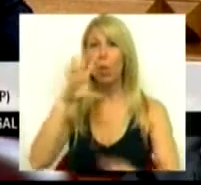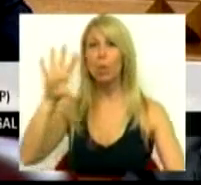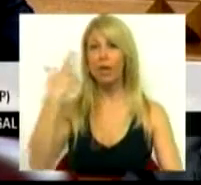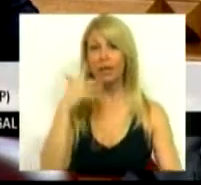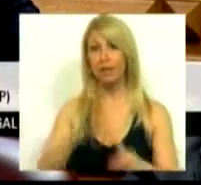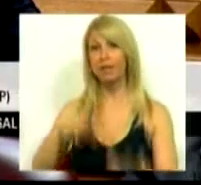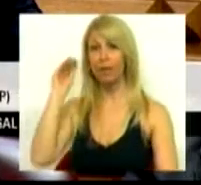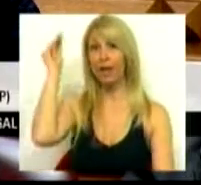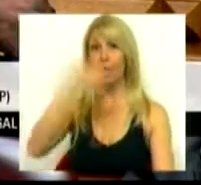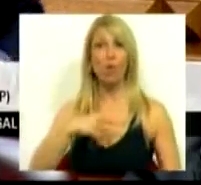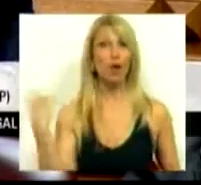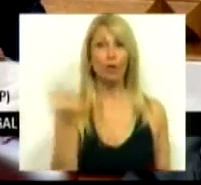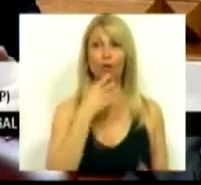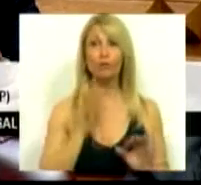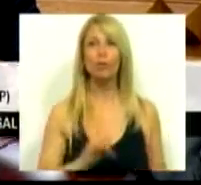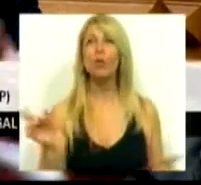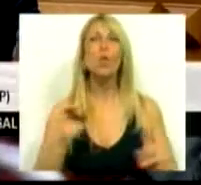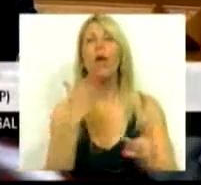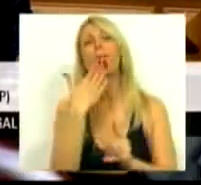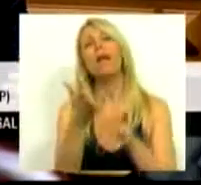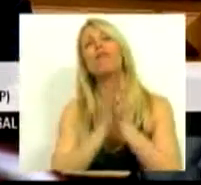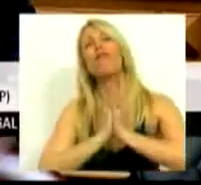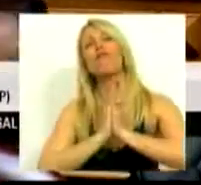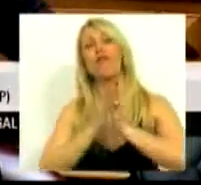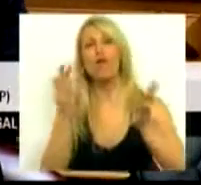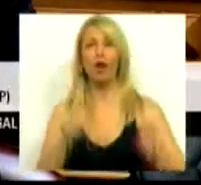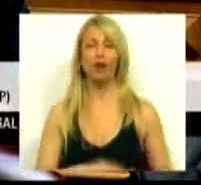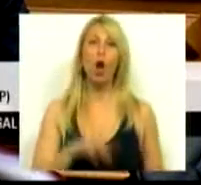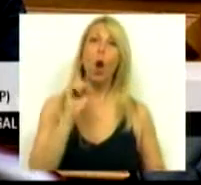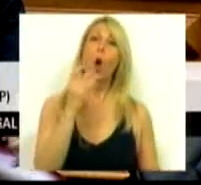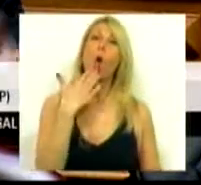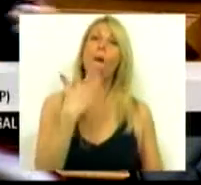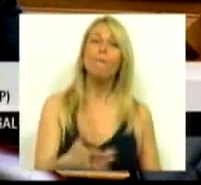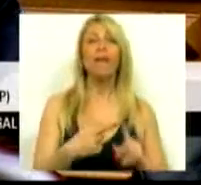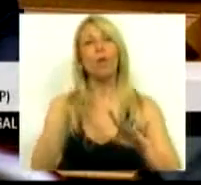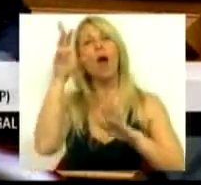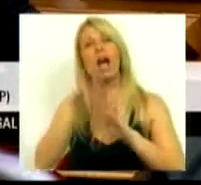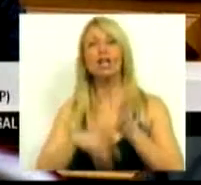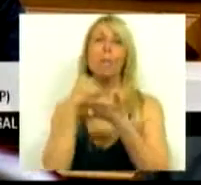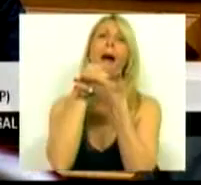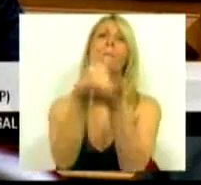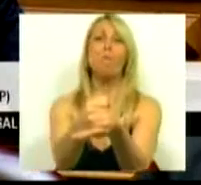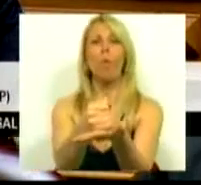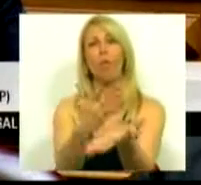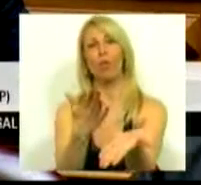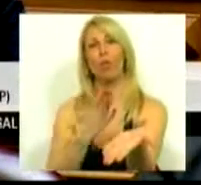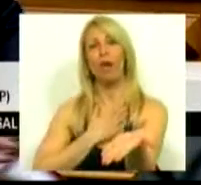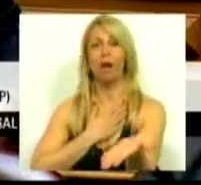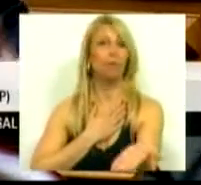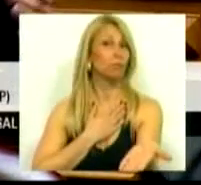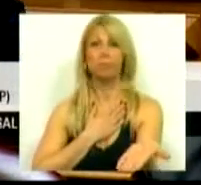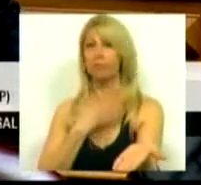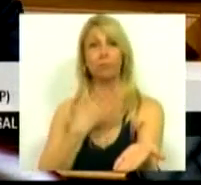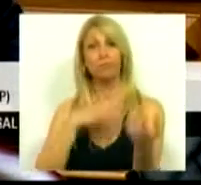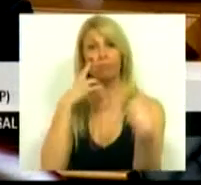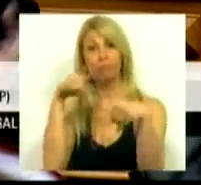todos nós, não foi pedir nenhum favor, não foi pedir nenhum regime de mecenato, foi sim, e de forma muito expressa, dizer que